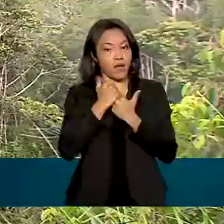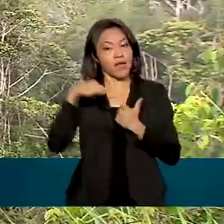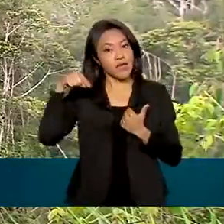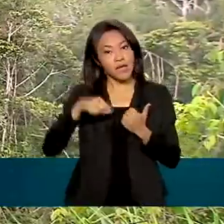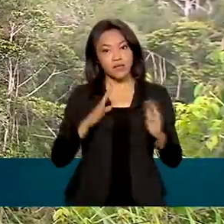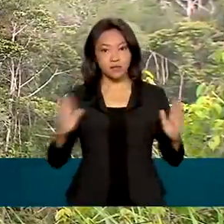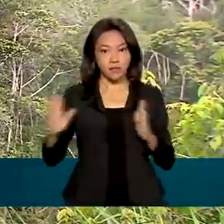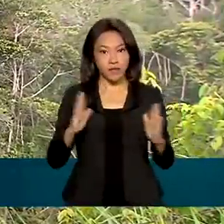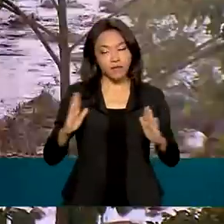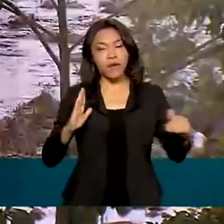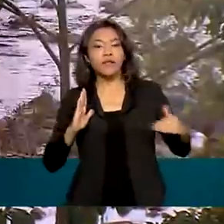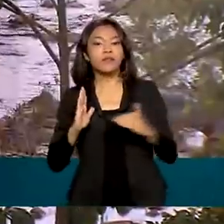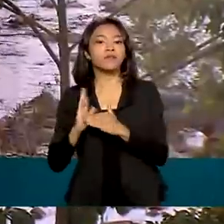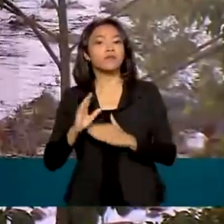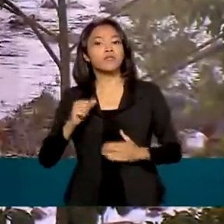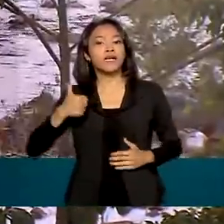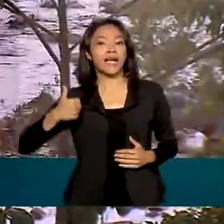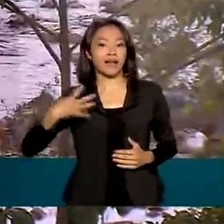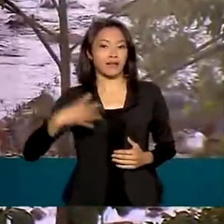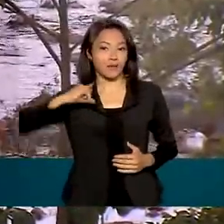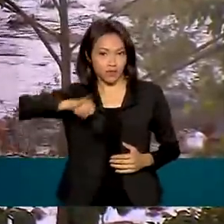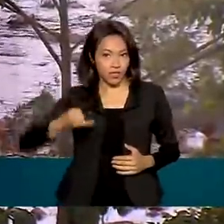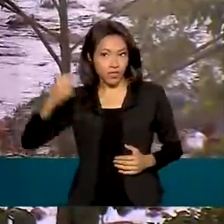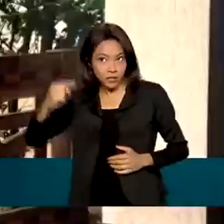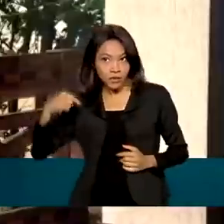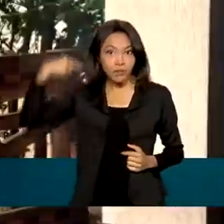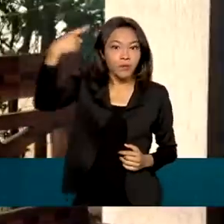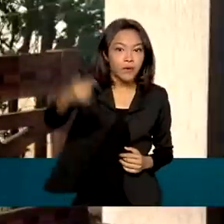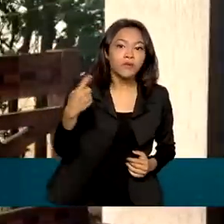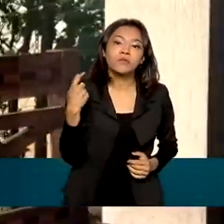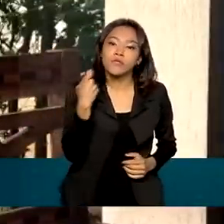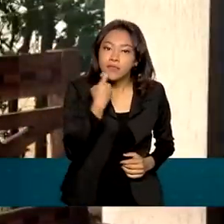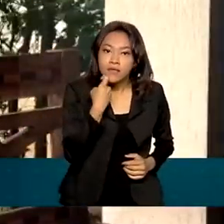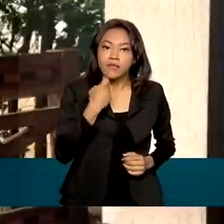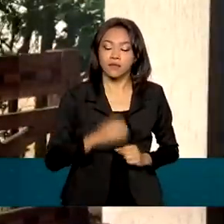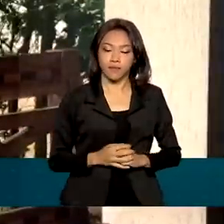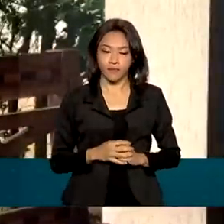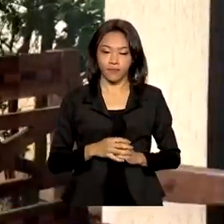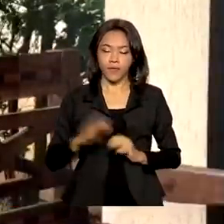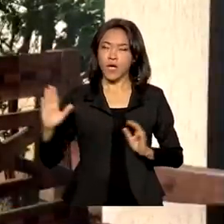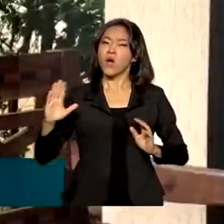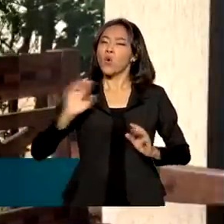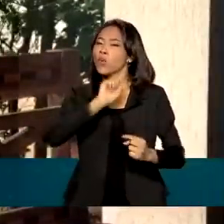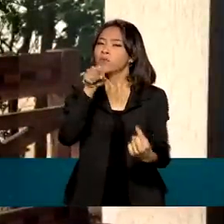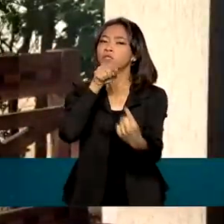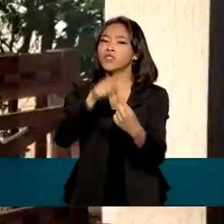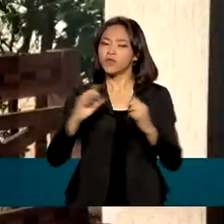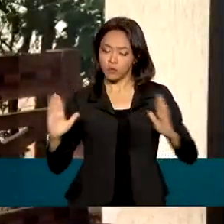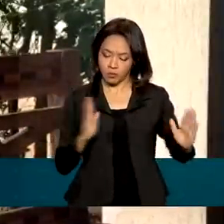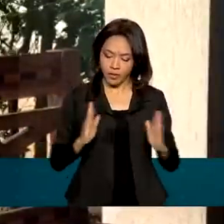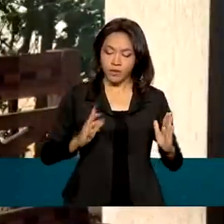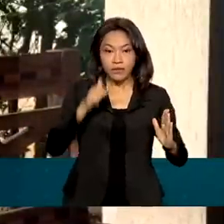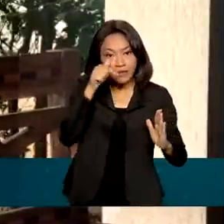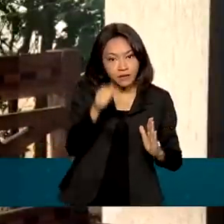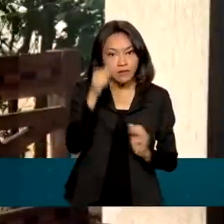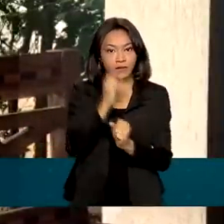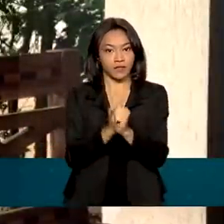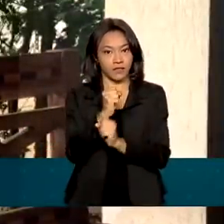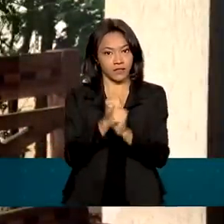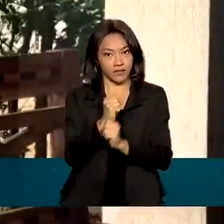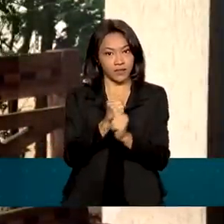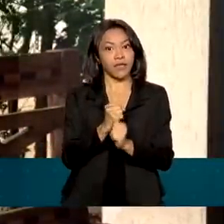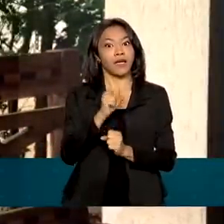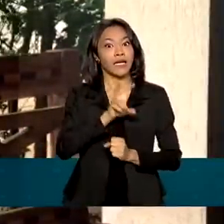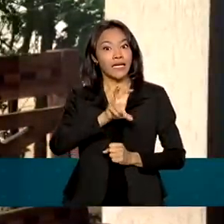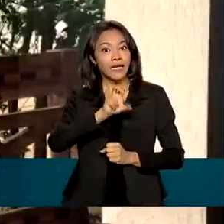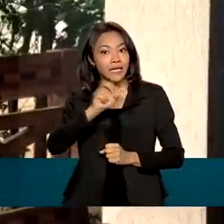até o dia 14 de janeiro, a próxima sexta-feira. A meta, ao longo de sete anos, é investir 500 milhões